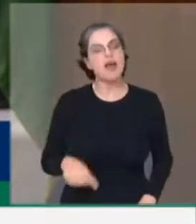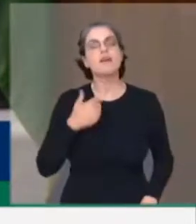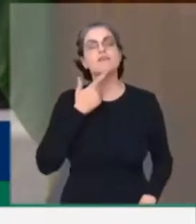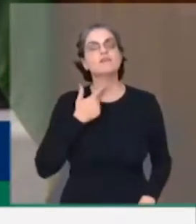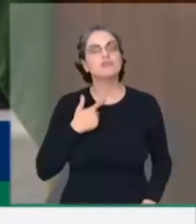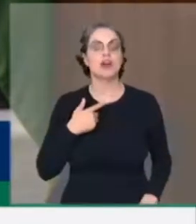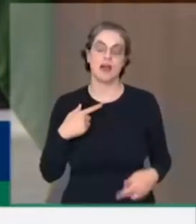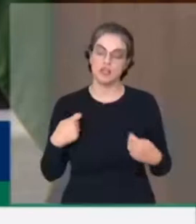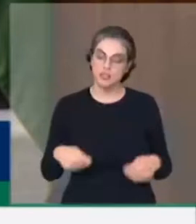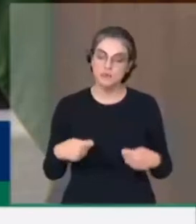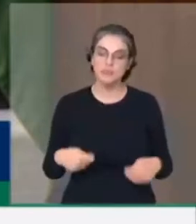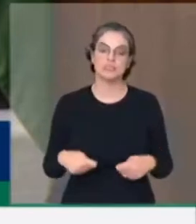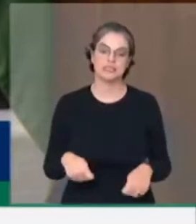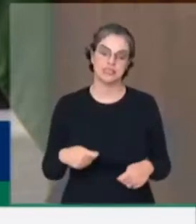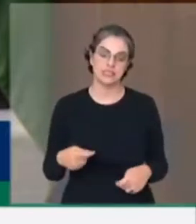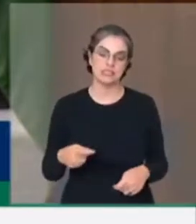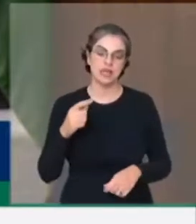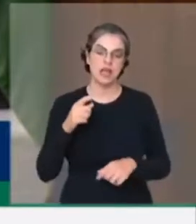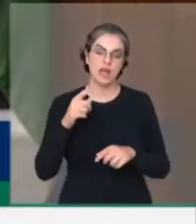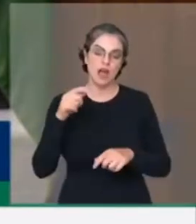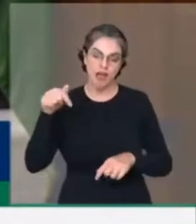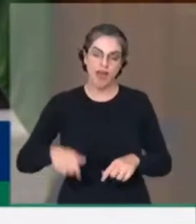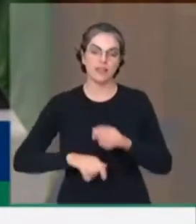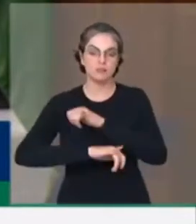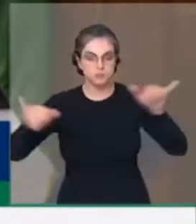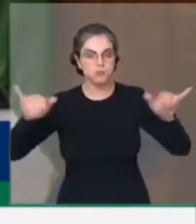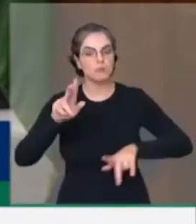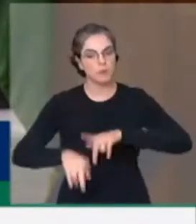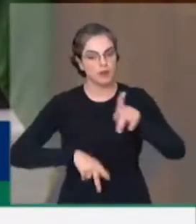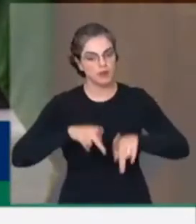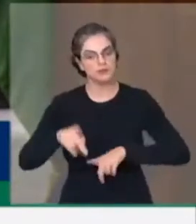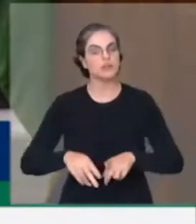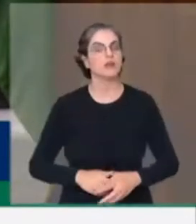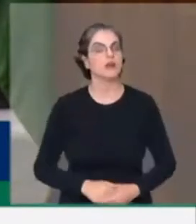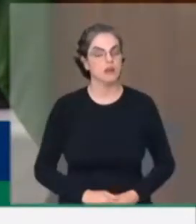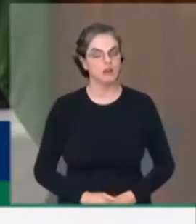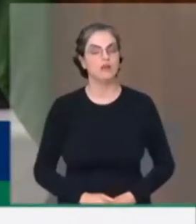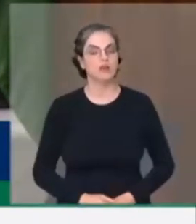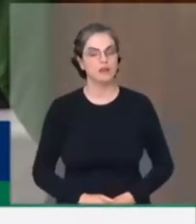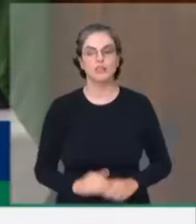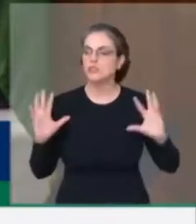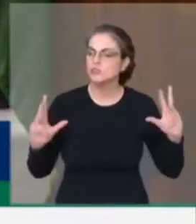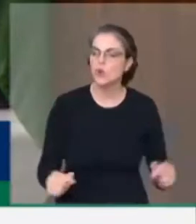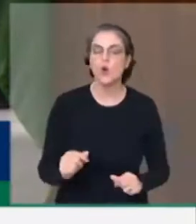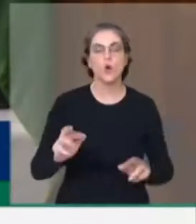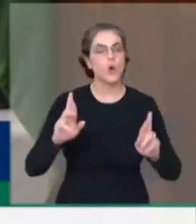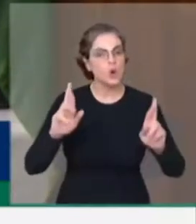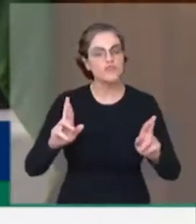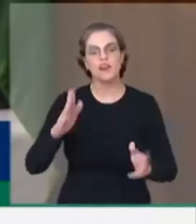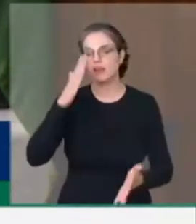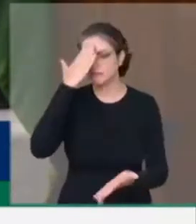precisa ouvir deste parlamento e de todos aqueles que têm confiança e esperança na